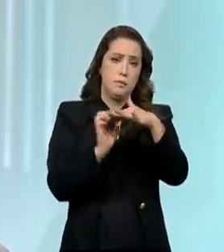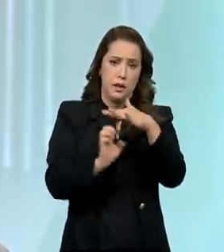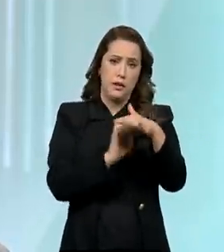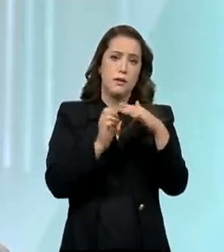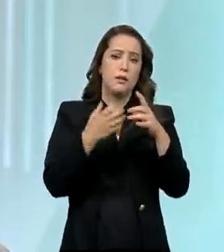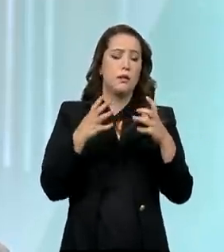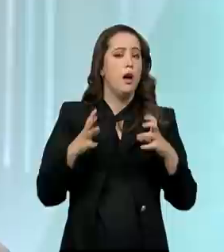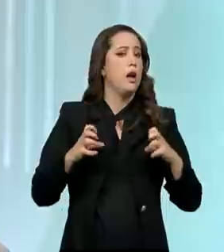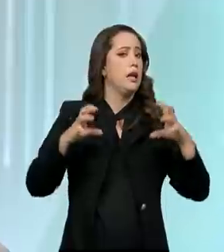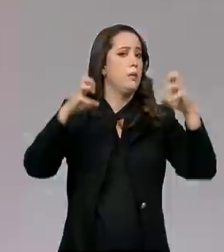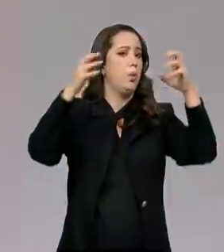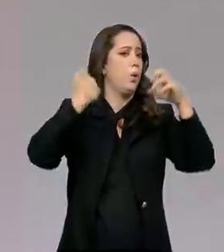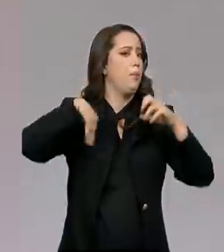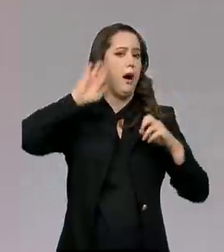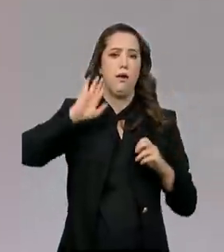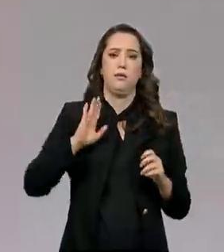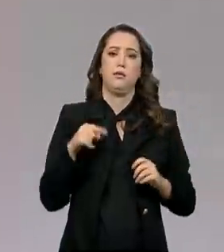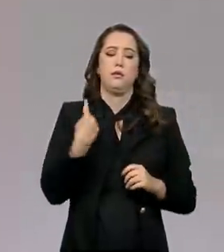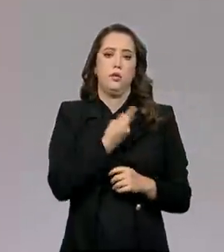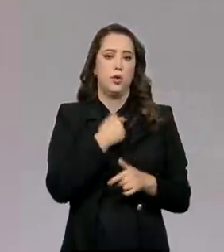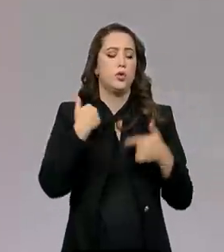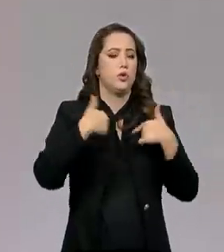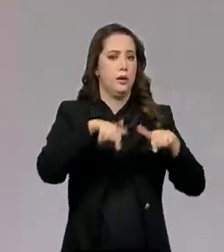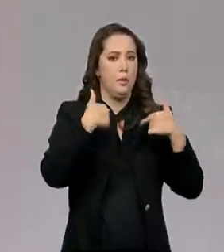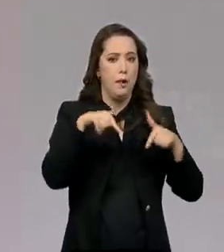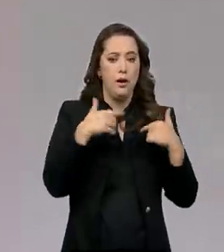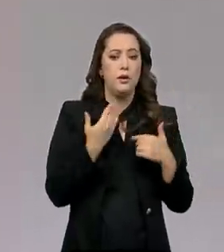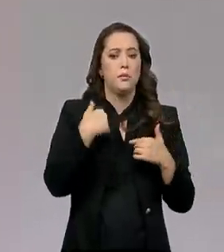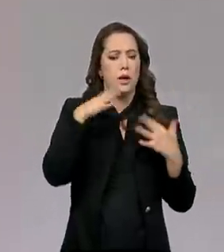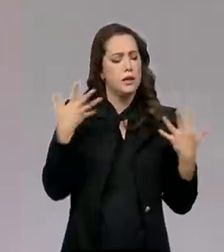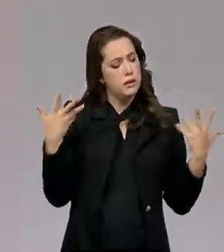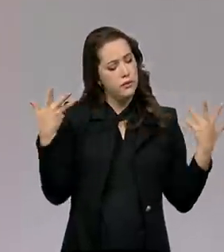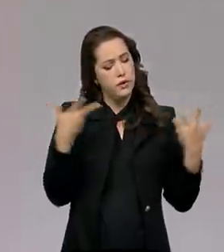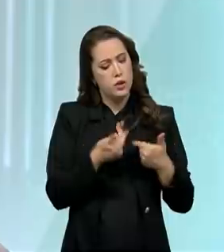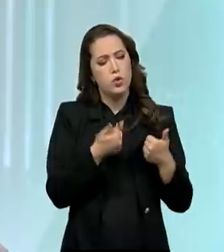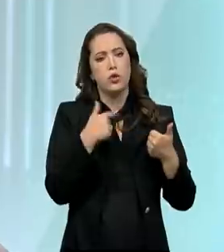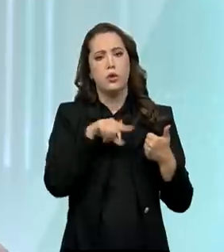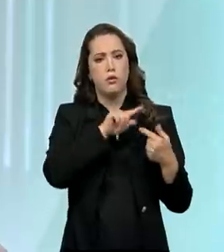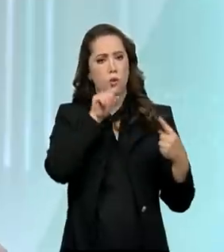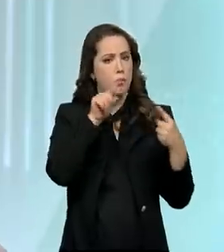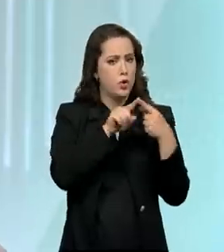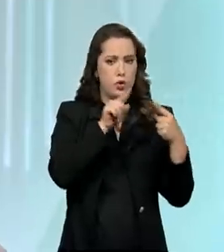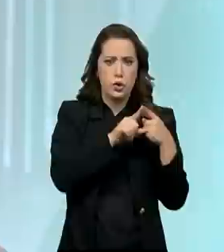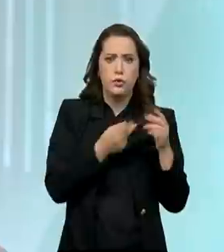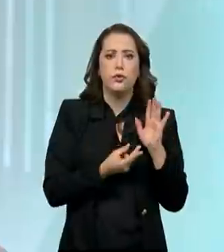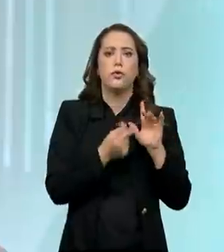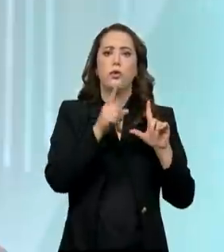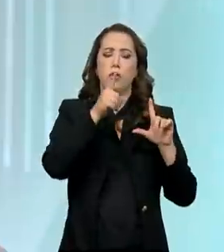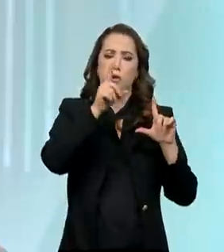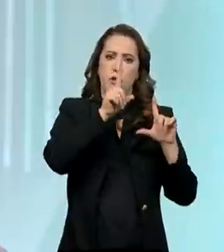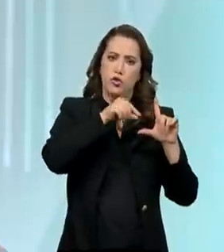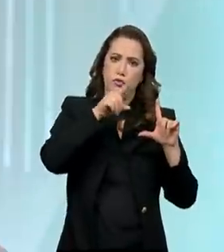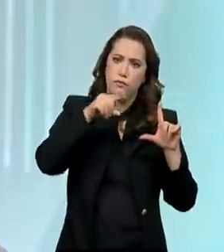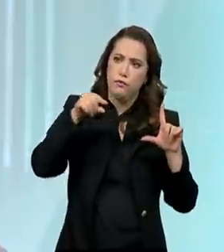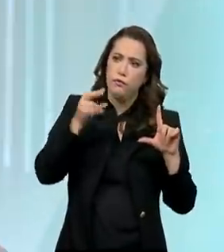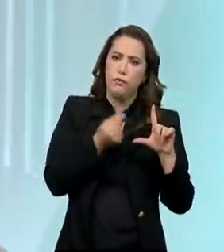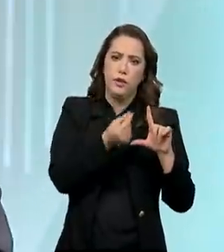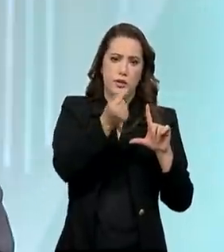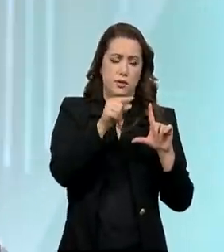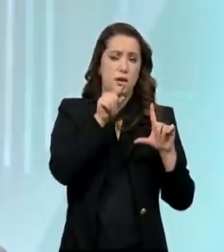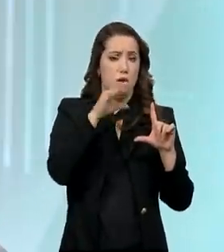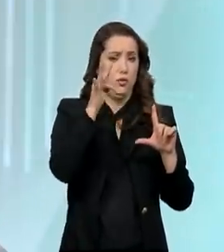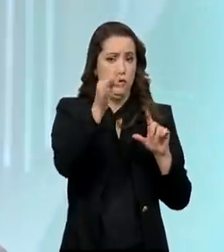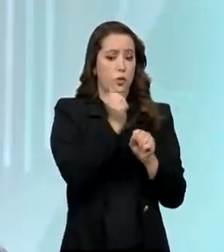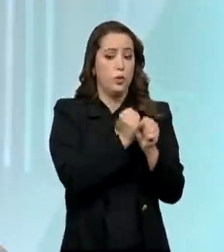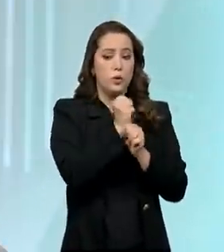é um mercado que a gente vai começar a atuar de forma mais efetiva no aspecto financeiro a partir do ano que vem. E, repetindo,